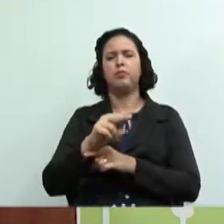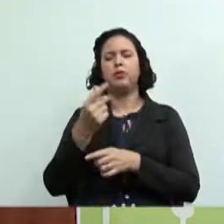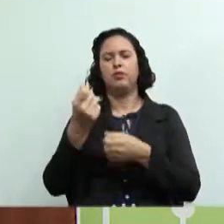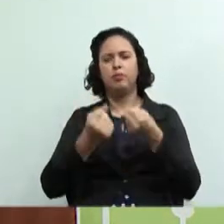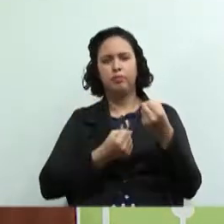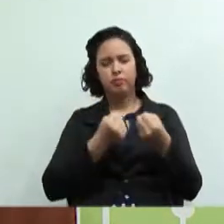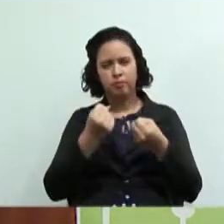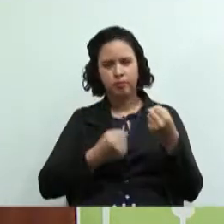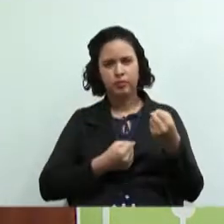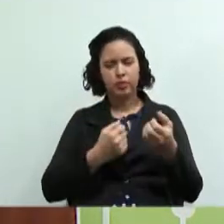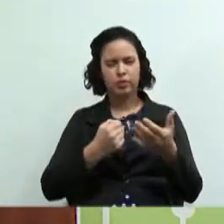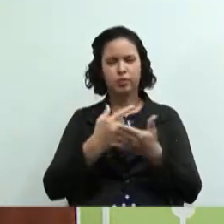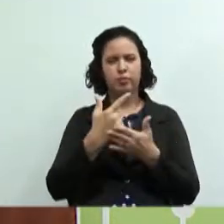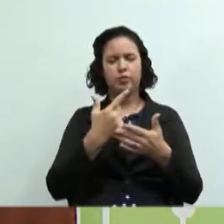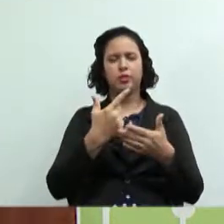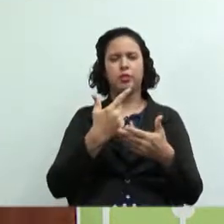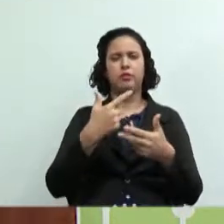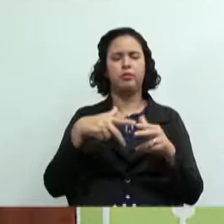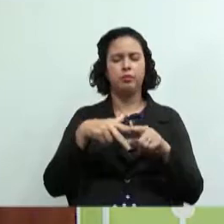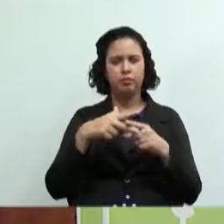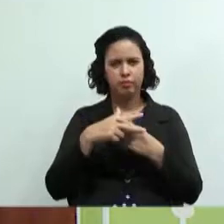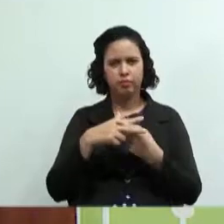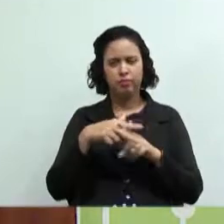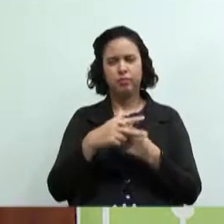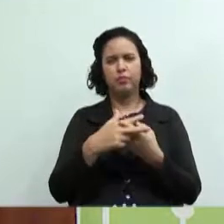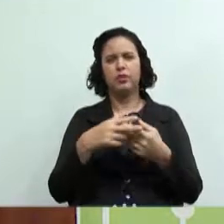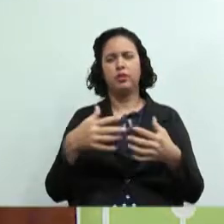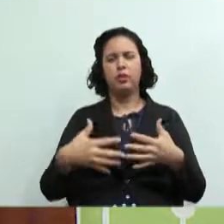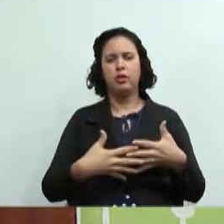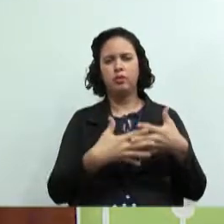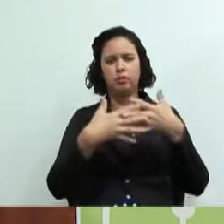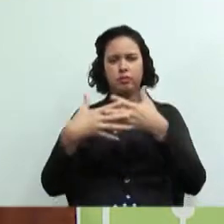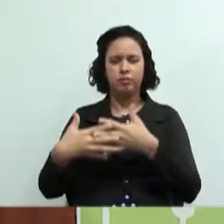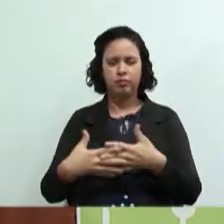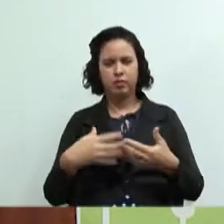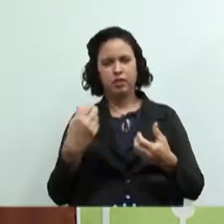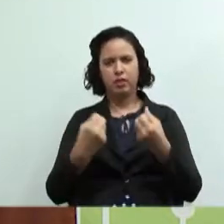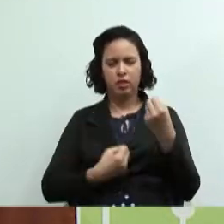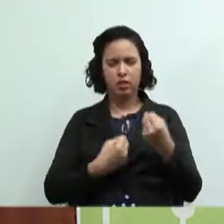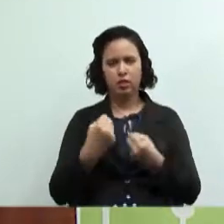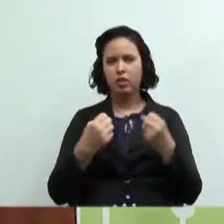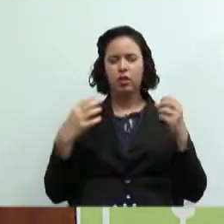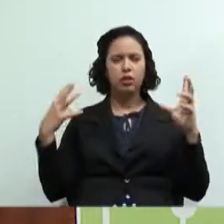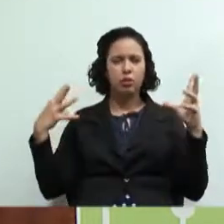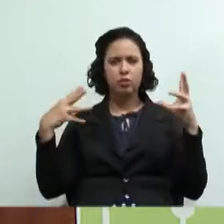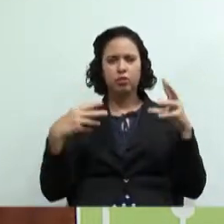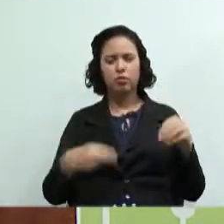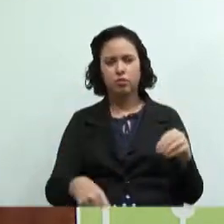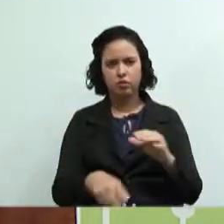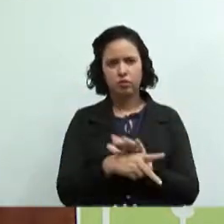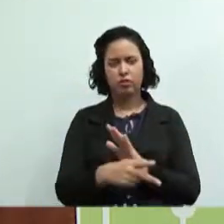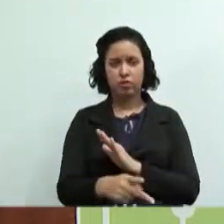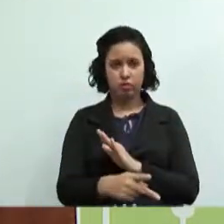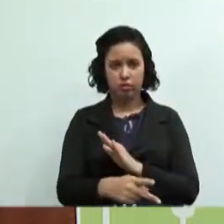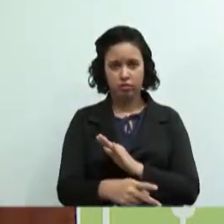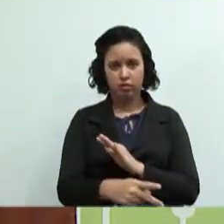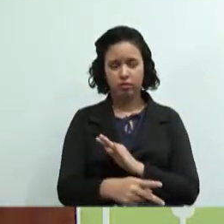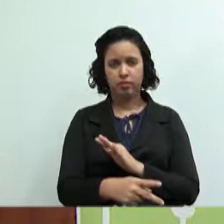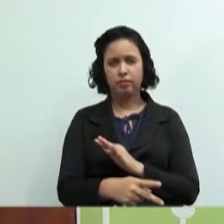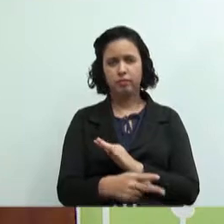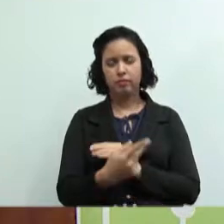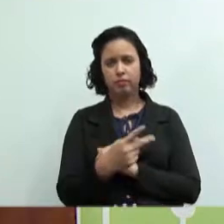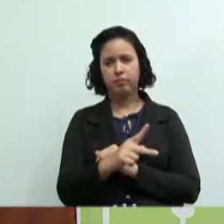motorista compravam máquinas compravam caminhões compravam carros tinham tudo seu tudo próprio elas